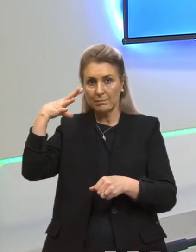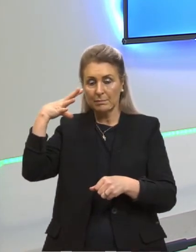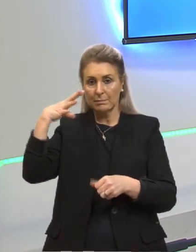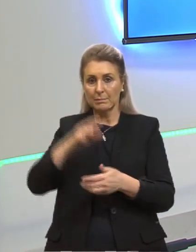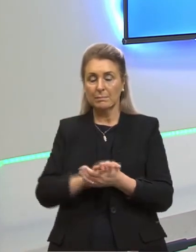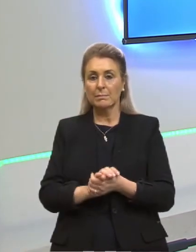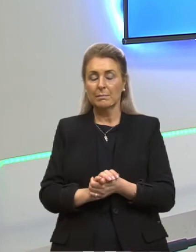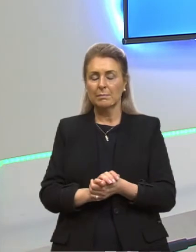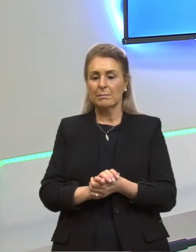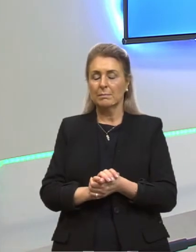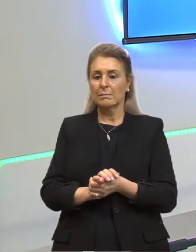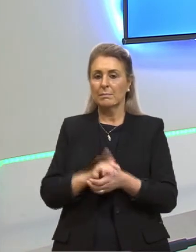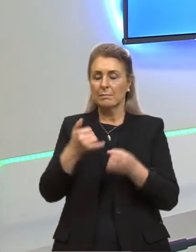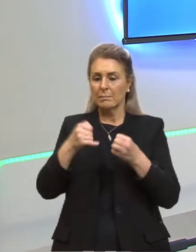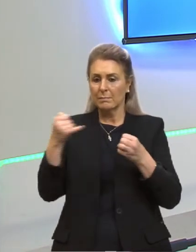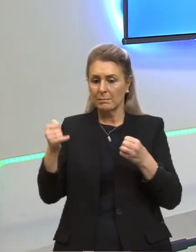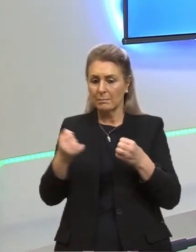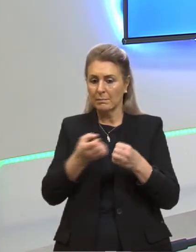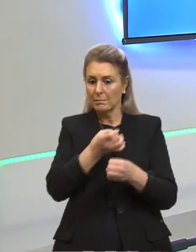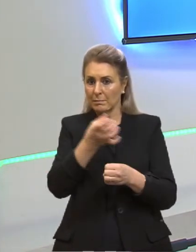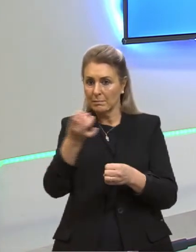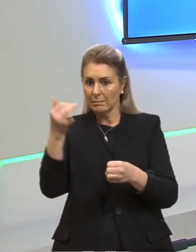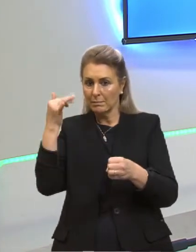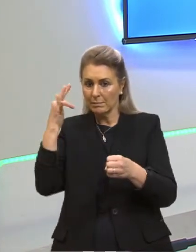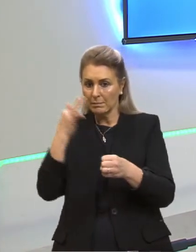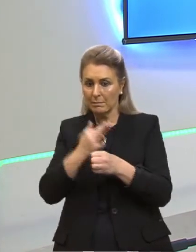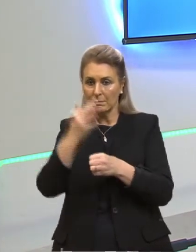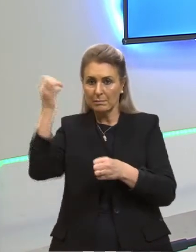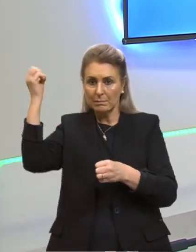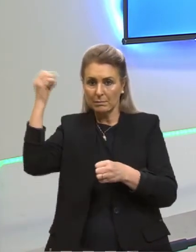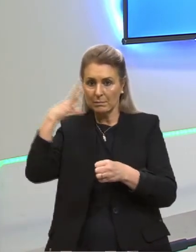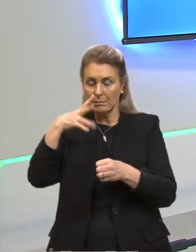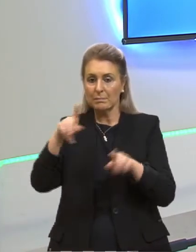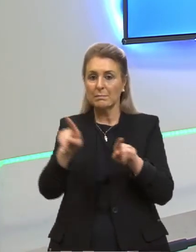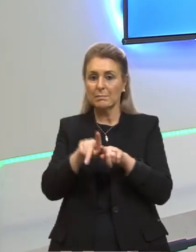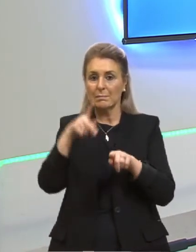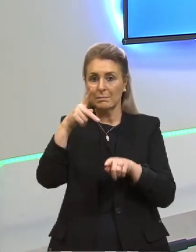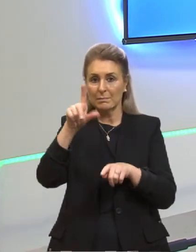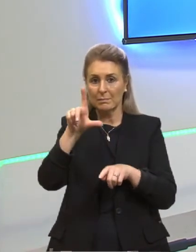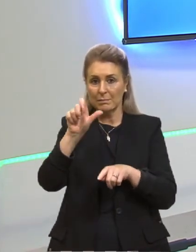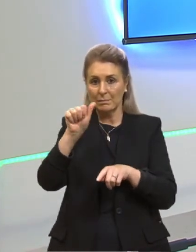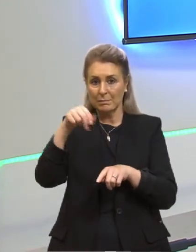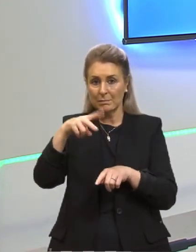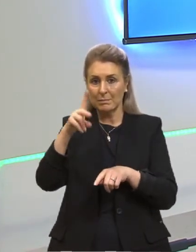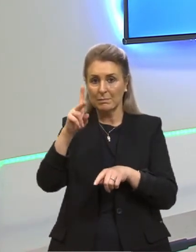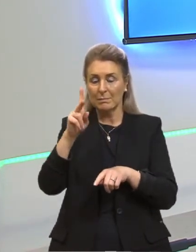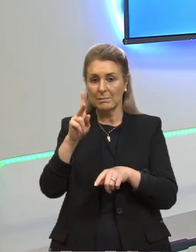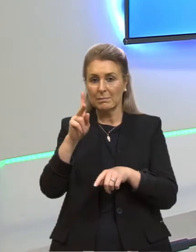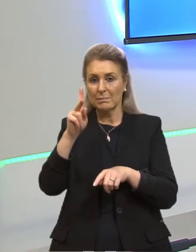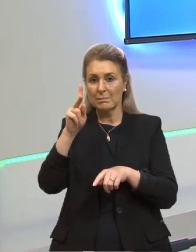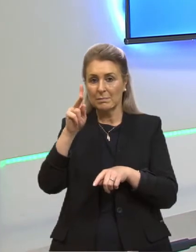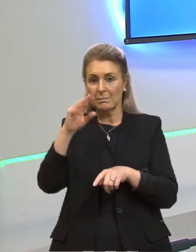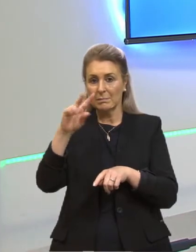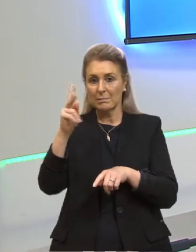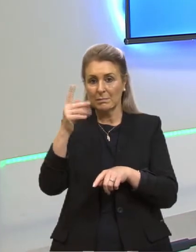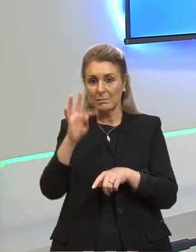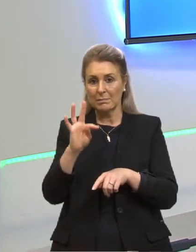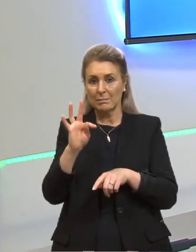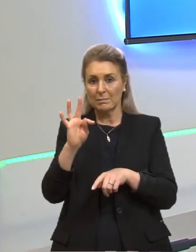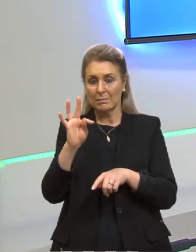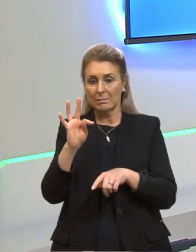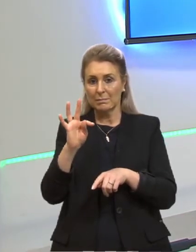essa energia de cada fóton, cada fóton chama de quântum, daí a física quântica, pacote.